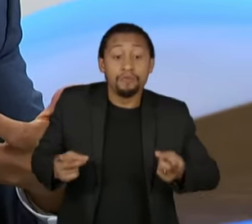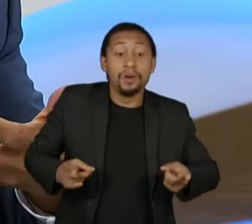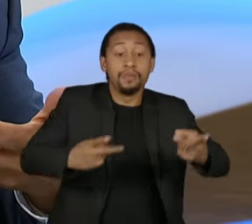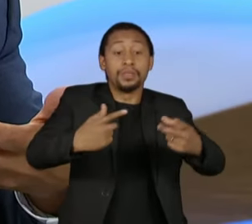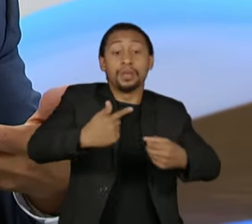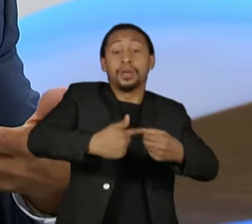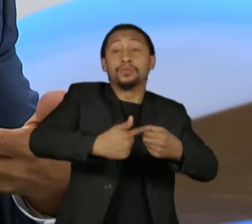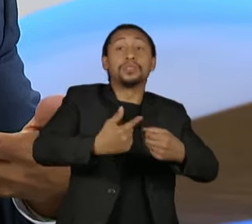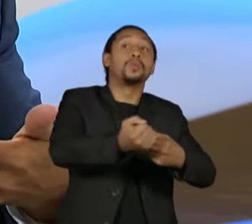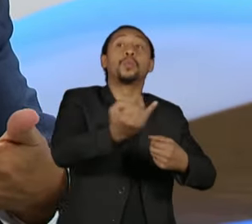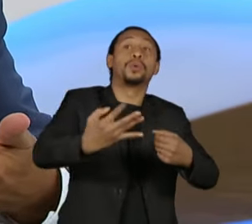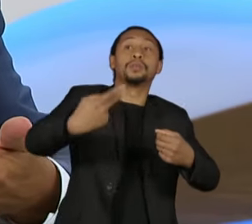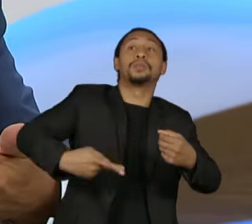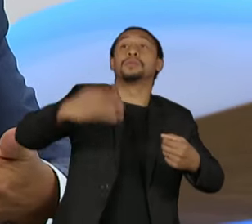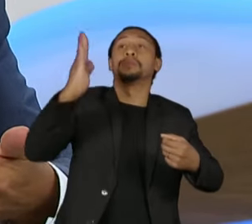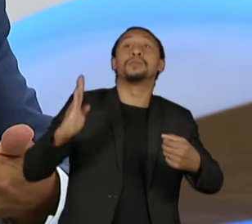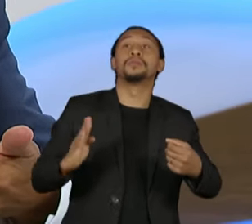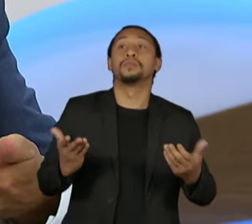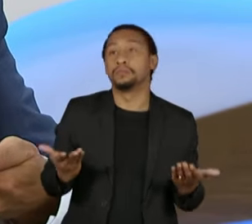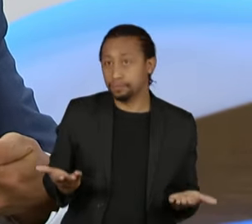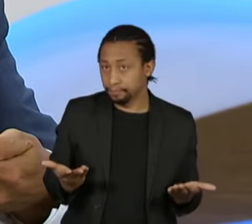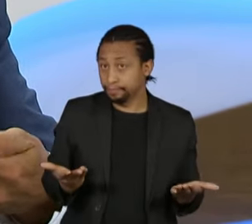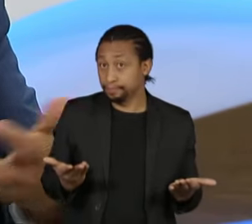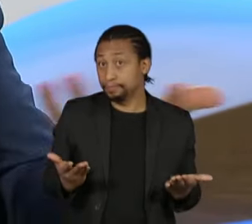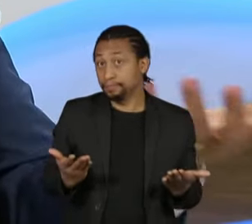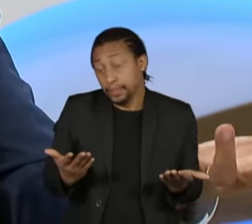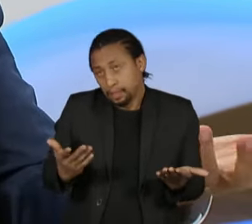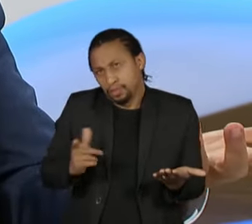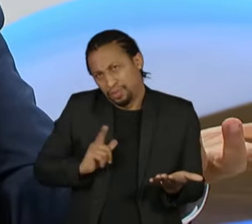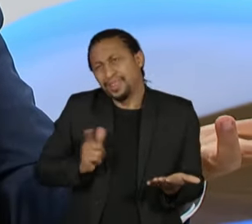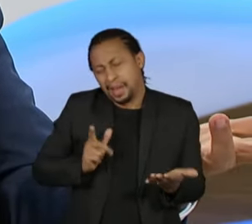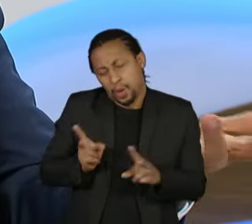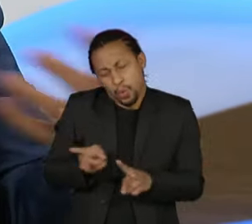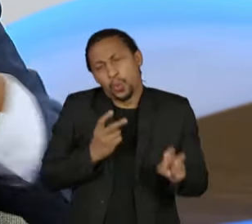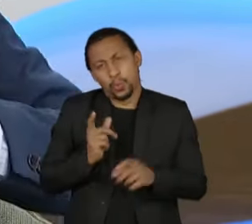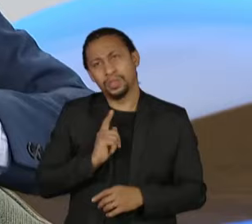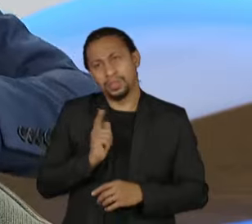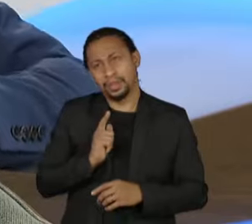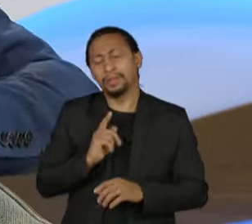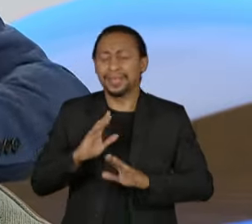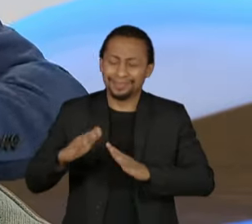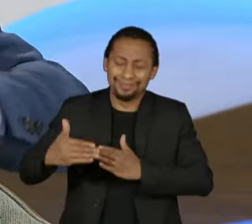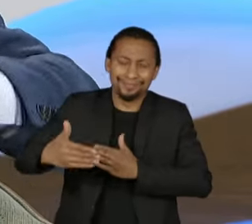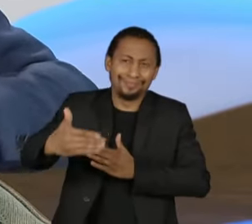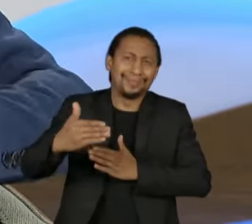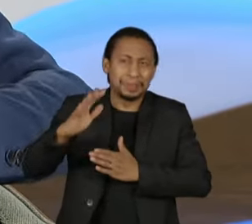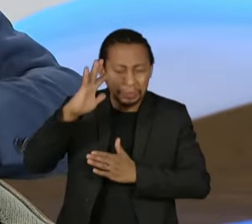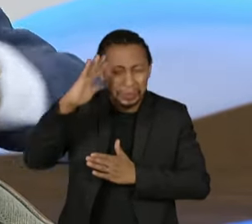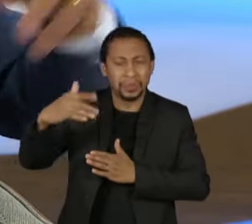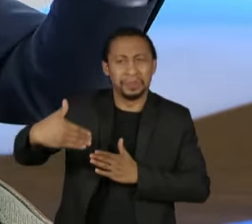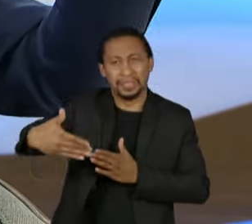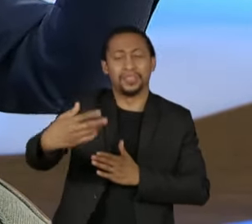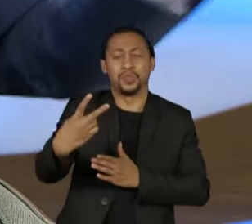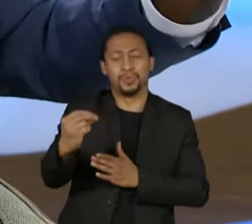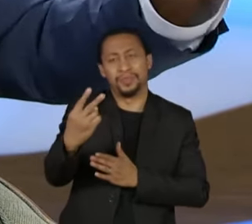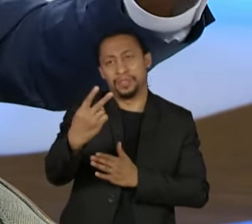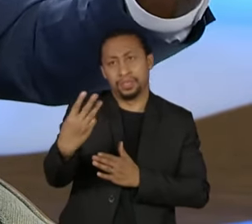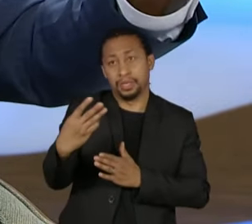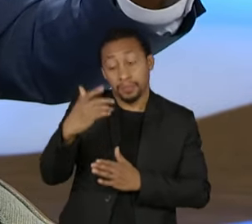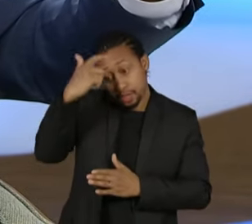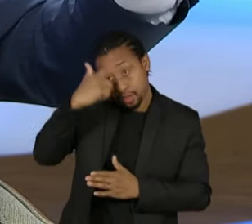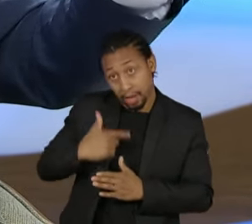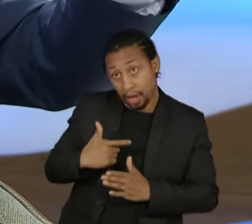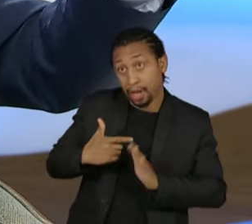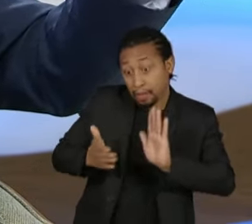disso, aí a gente precisa tratar com mais calma, vai ser em 23, mas eu sou defensor de que aquele